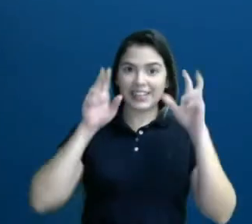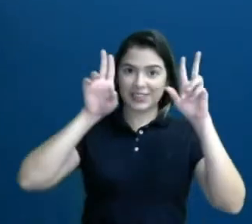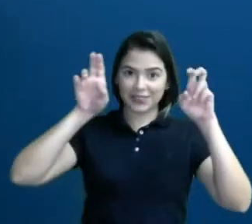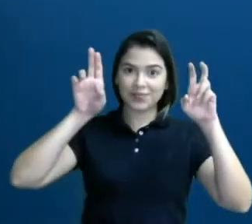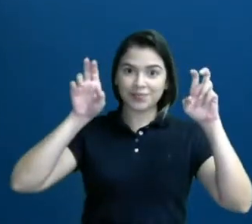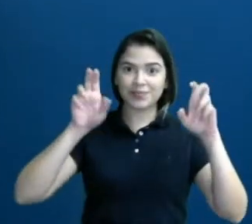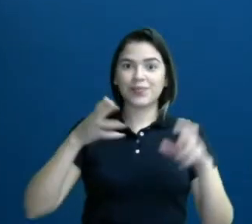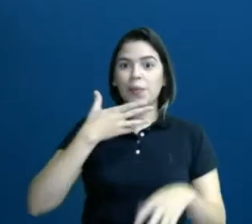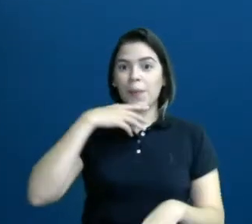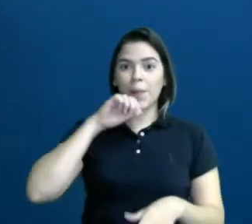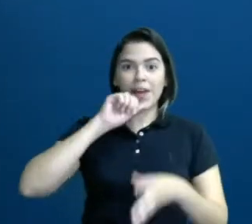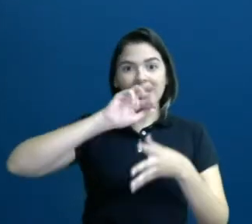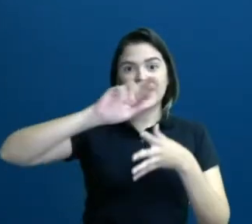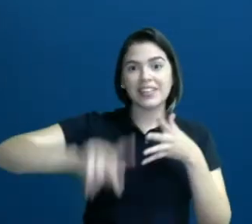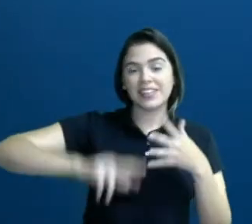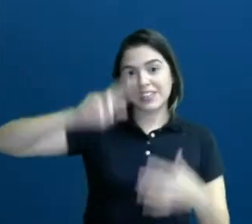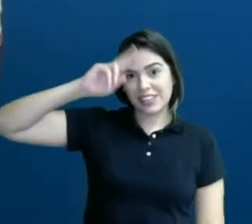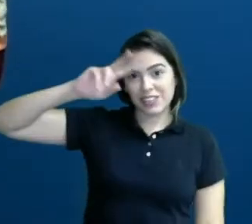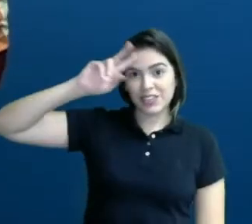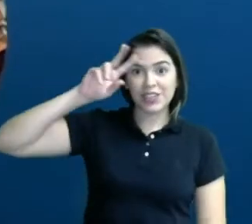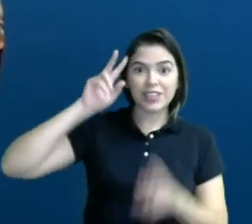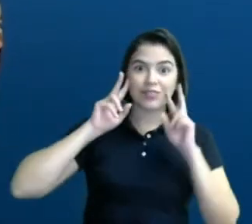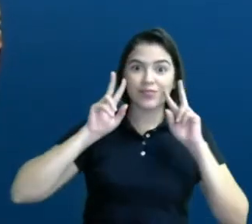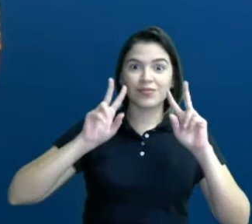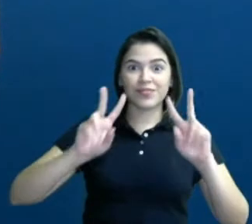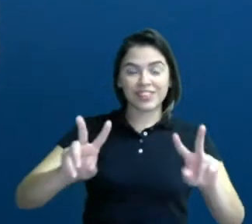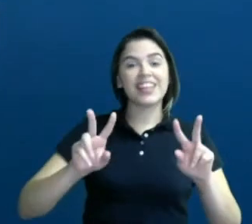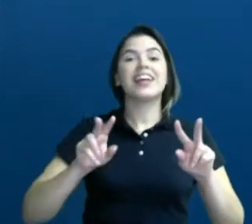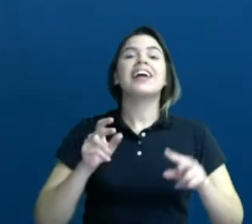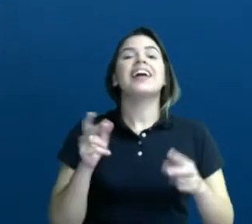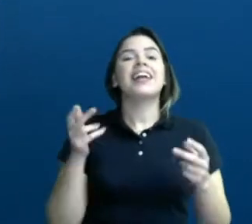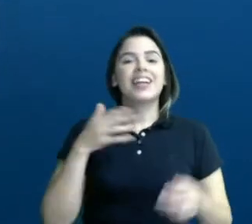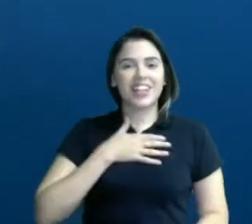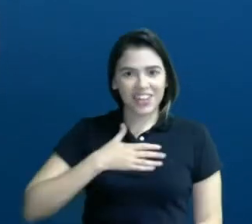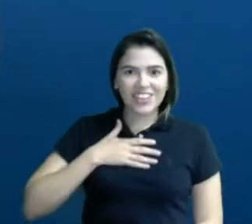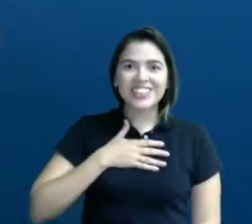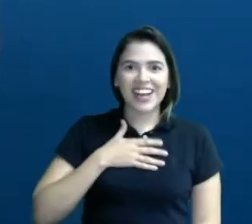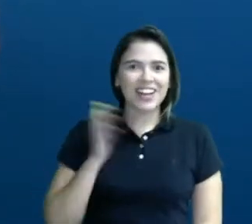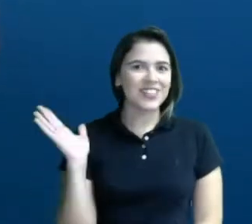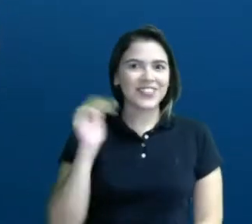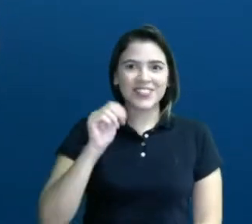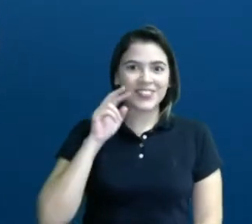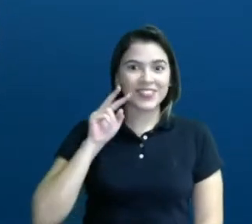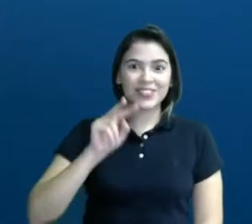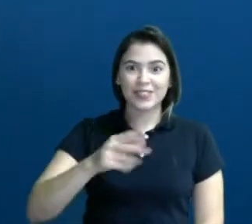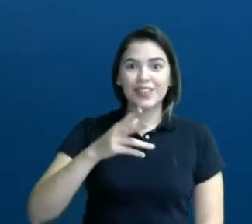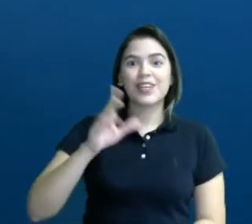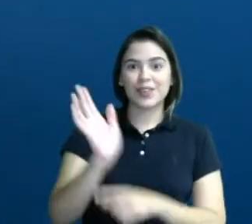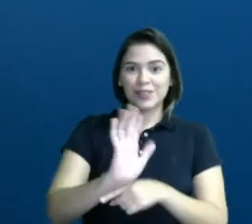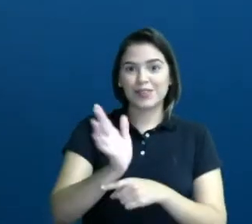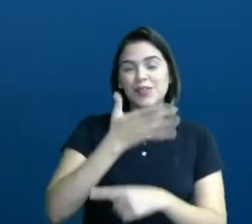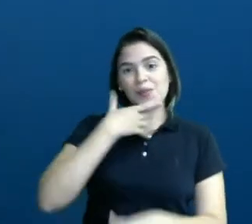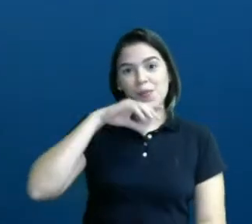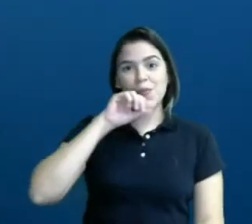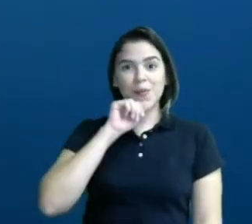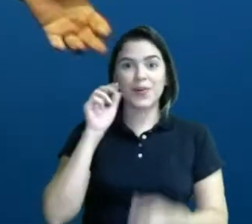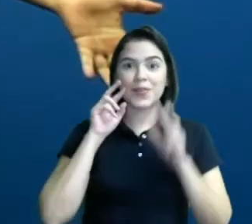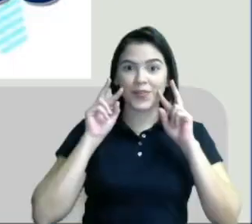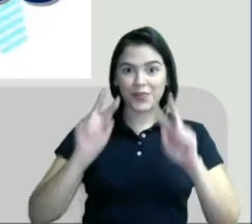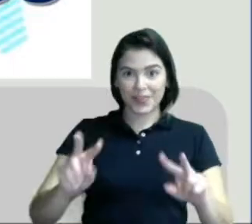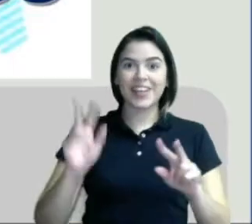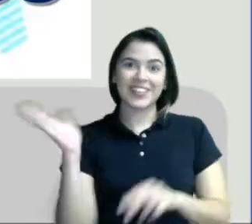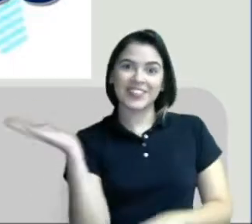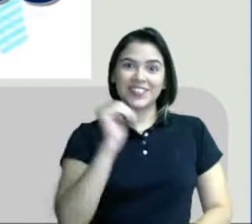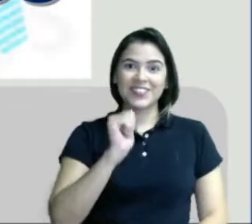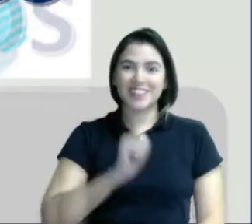certo? Da nossa historinha que nós vamos ouvir. E, garanto que vocês vão gostar. Vamos ver o vídeo sobre o papai? Vamos assistir?